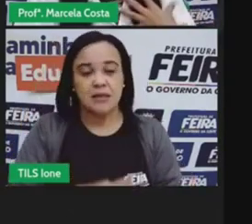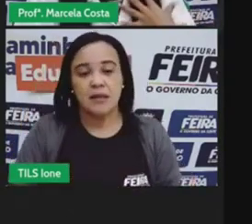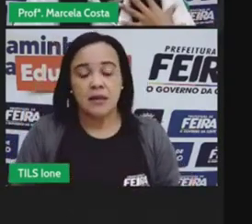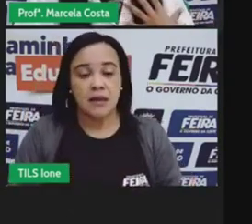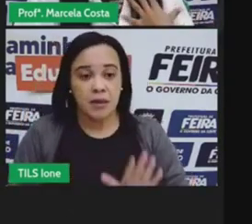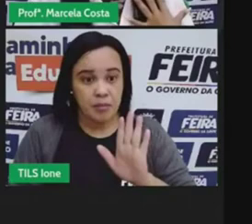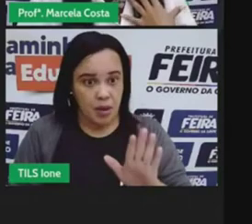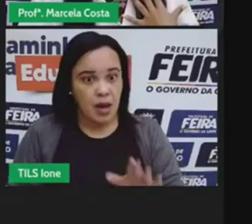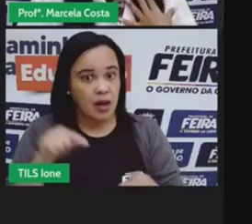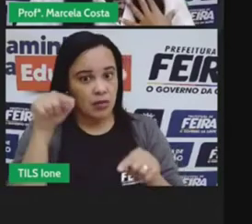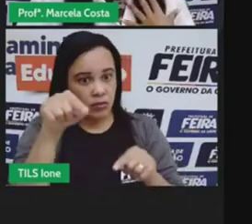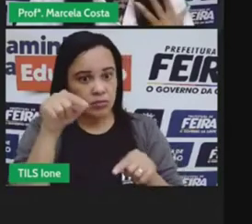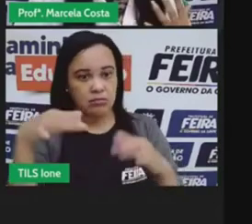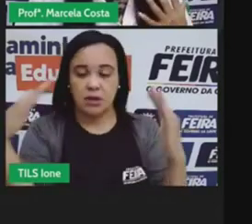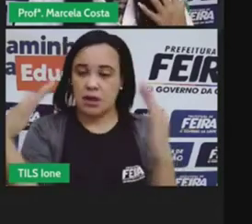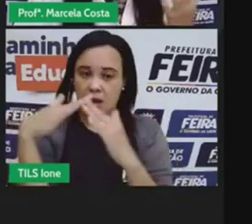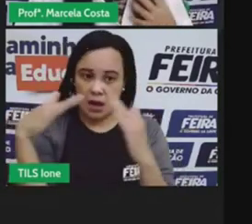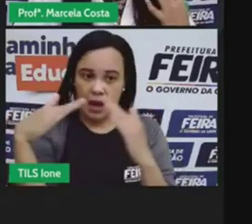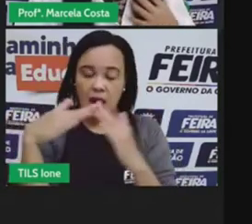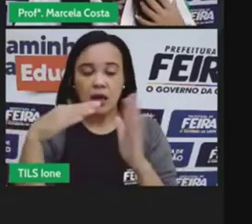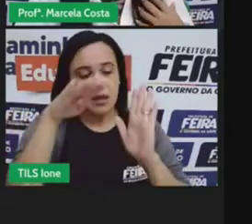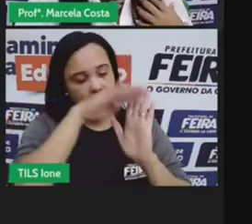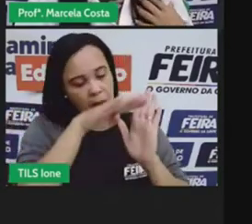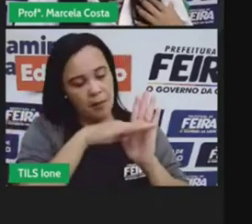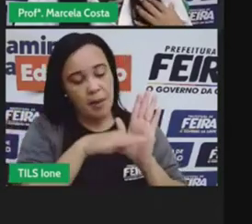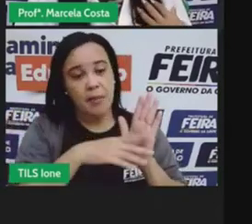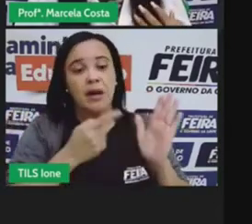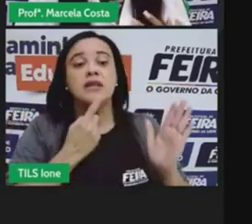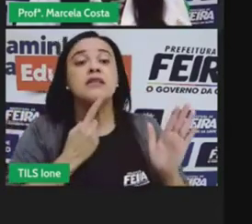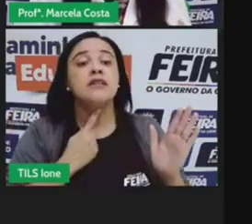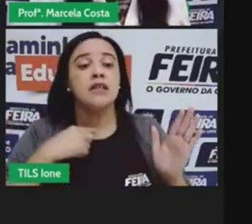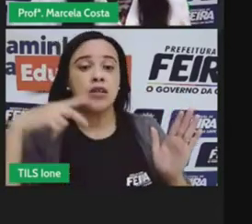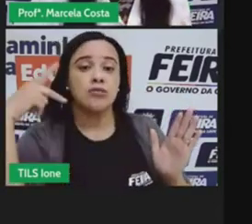listar o que você quer o que é sua vontade